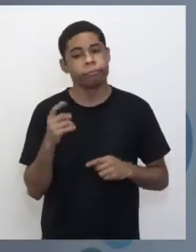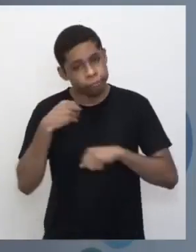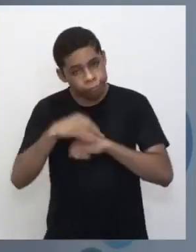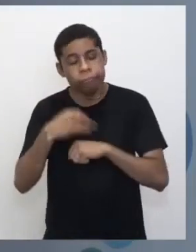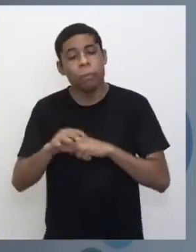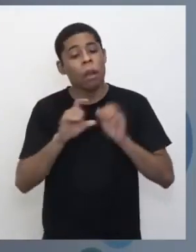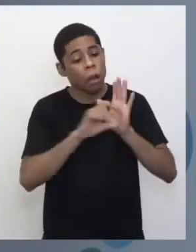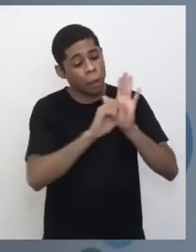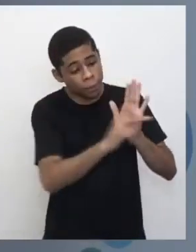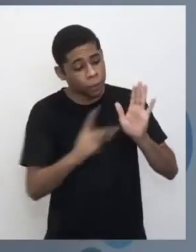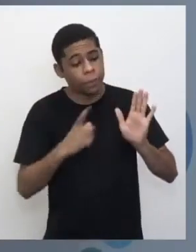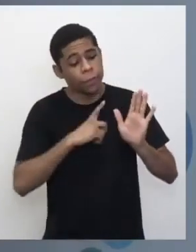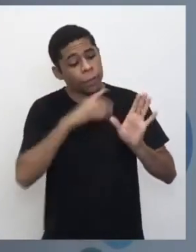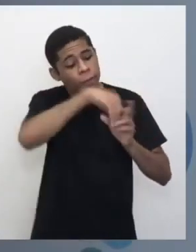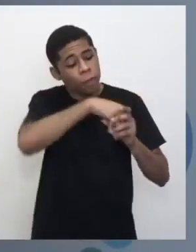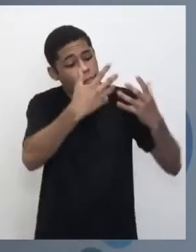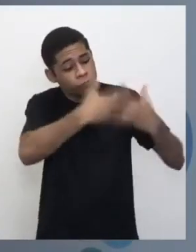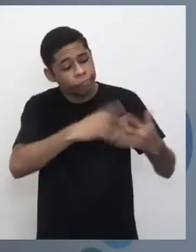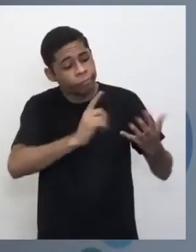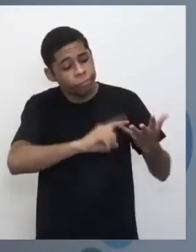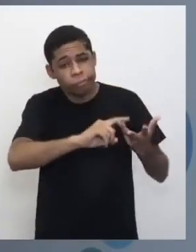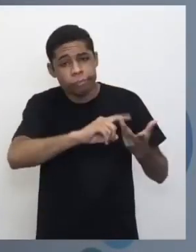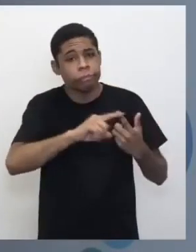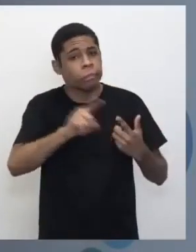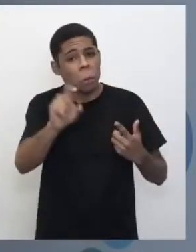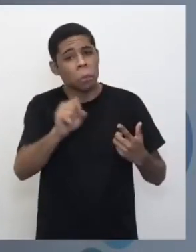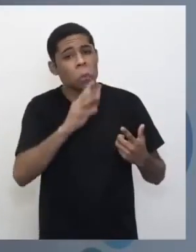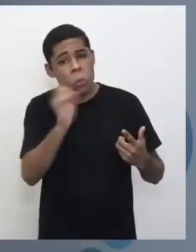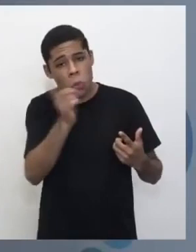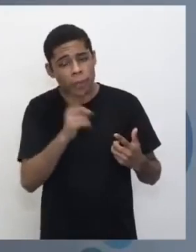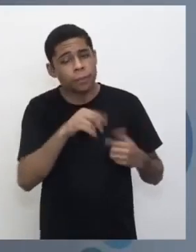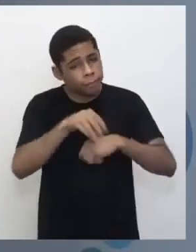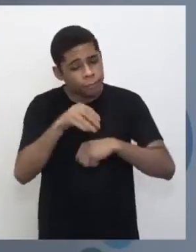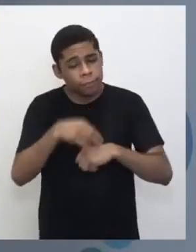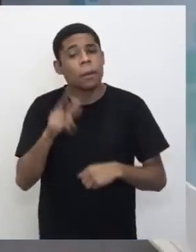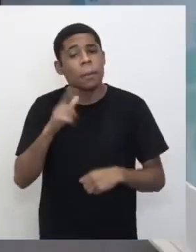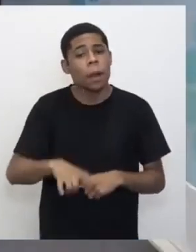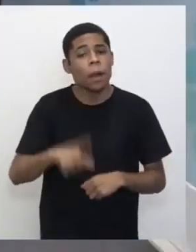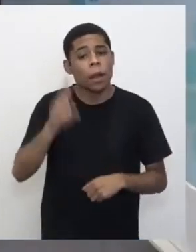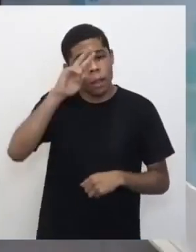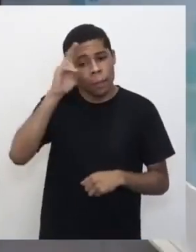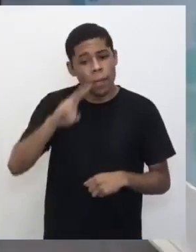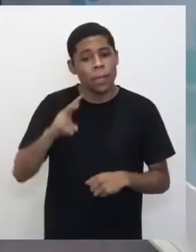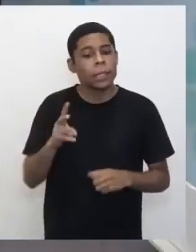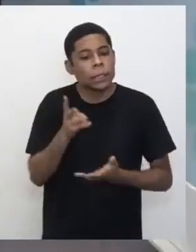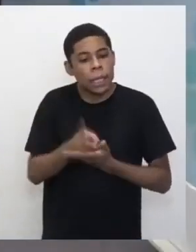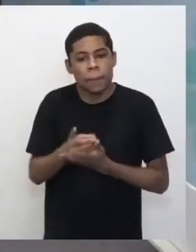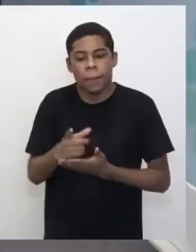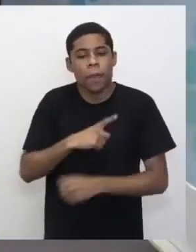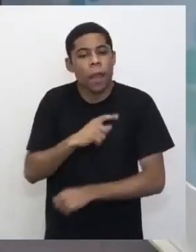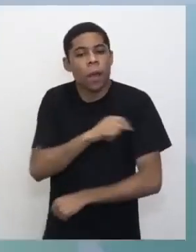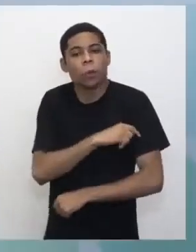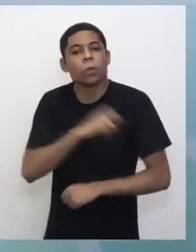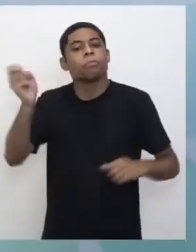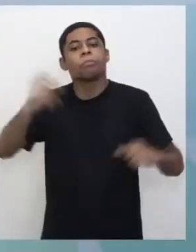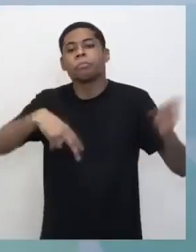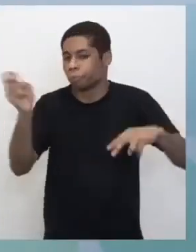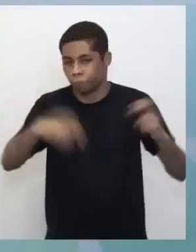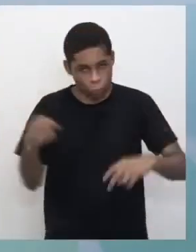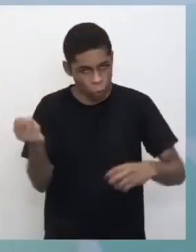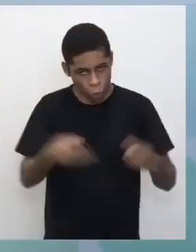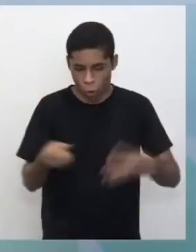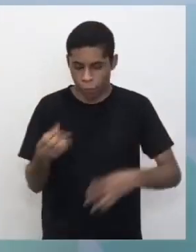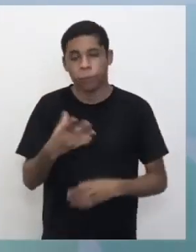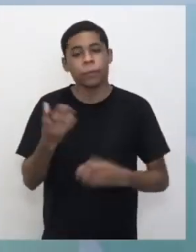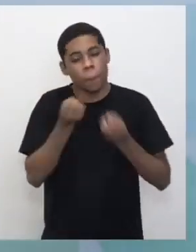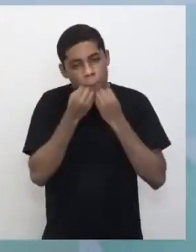funções dentro dele, que às vezes a gente nem sabe, e também a gente tem que lembrar que a gente sempre tem aluno novo, né, João? Sempre tem aluno novo vindo de todos os lados, então é